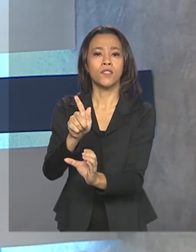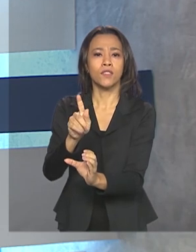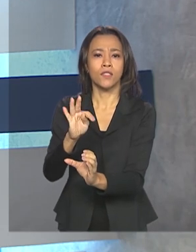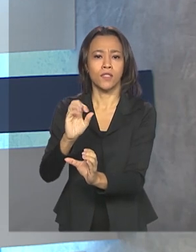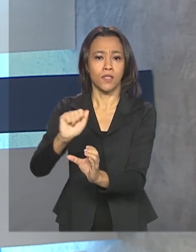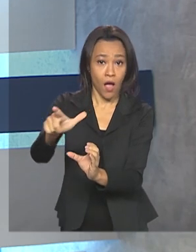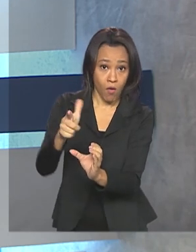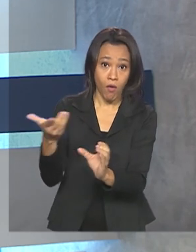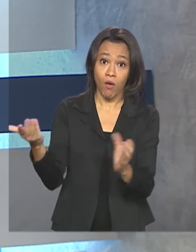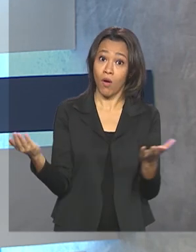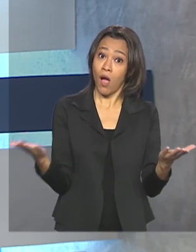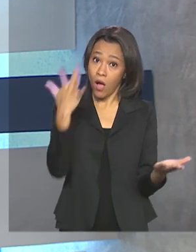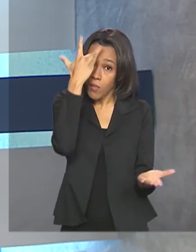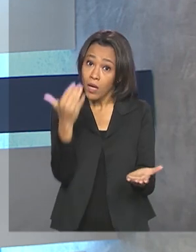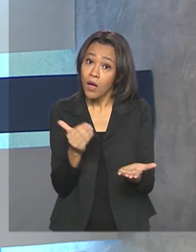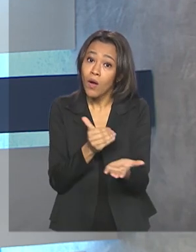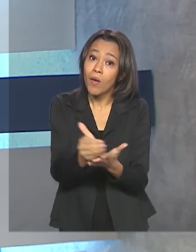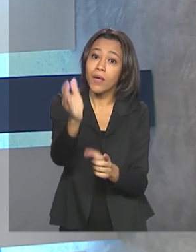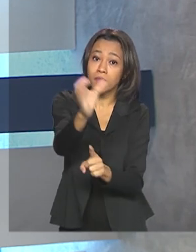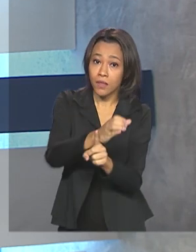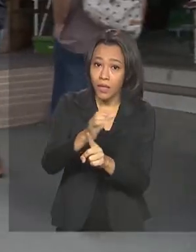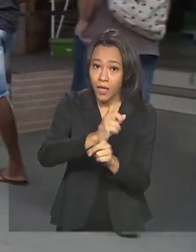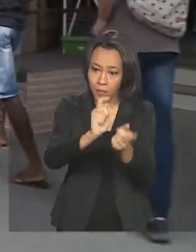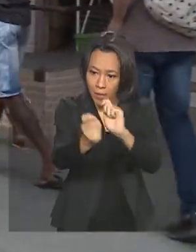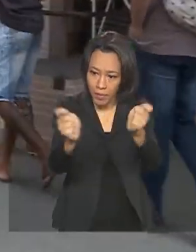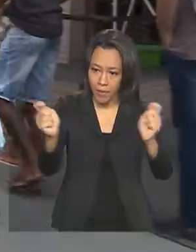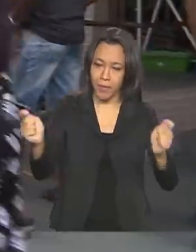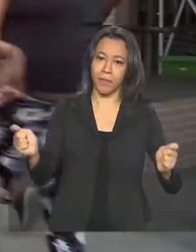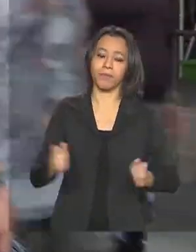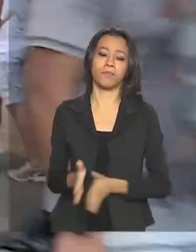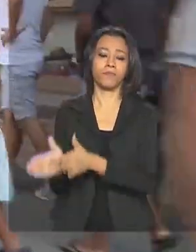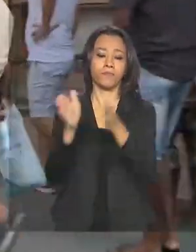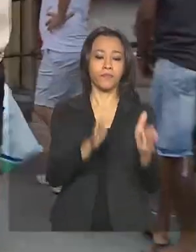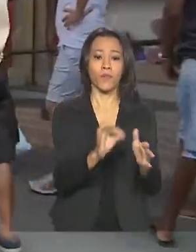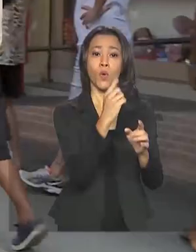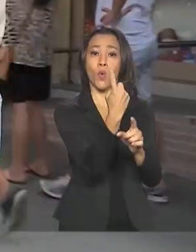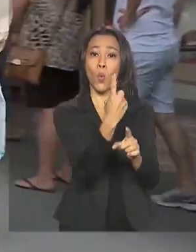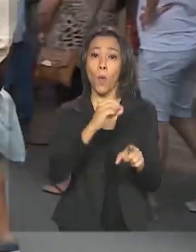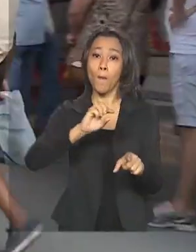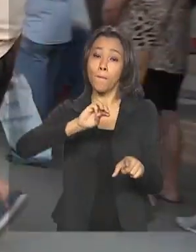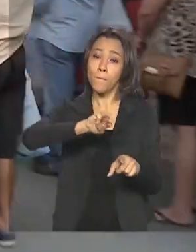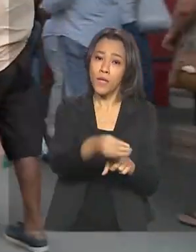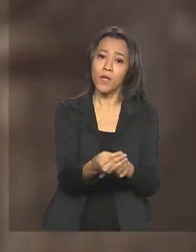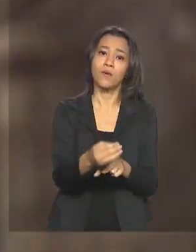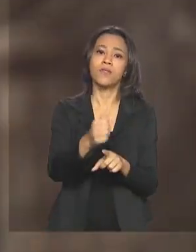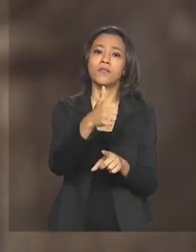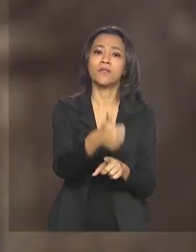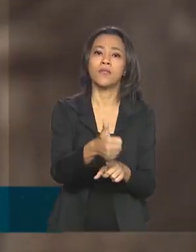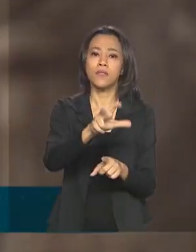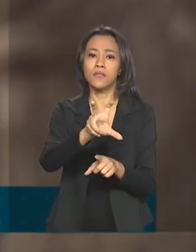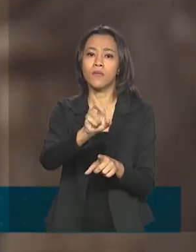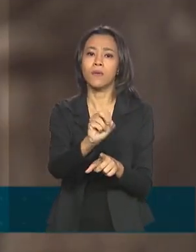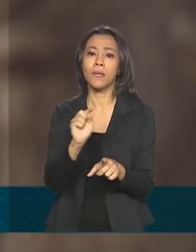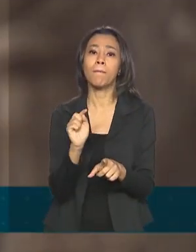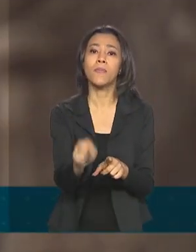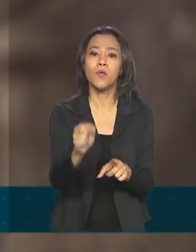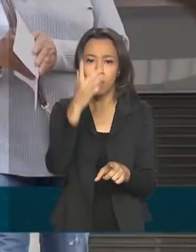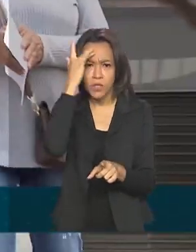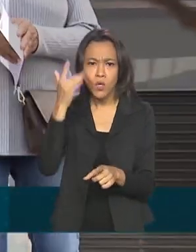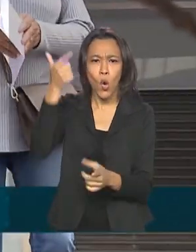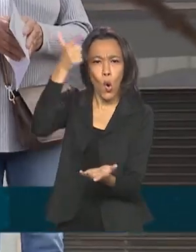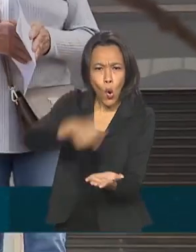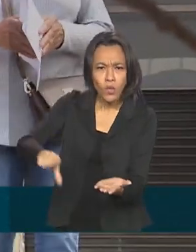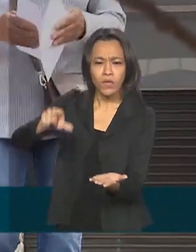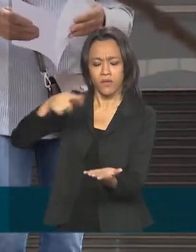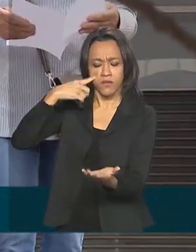de pagamento começa amanhã. Um milhão e 150 mil pessoas tiveram os pedidos revisados